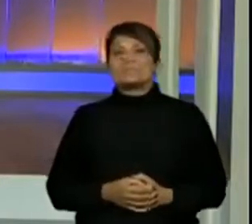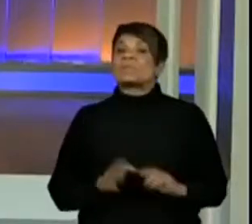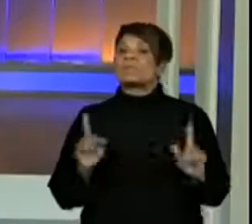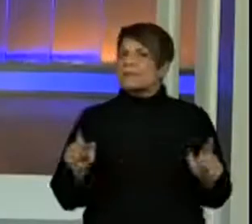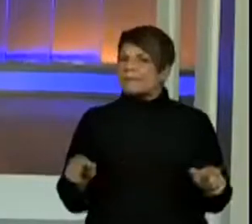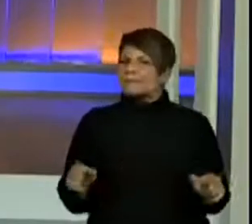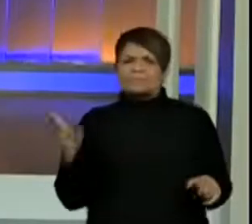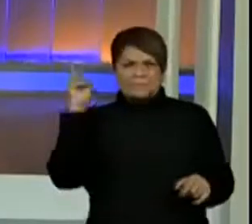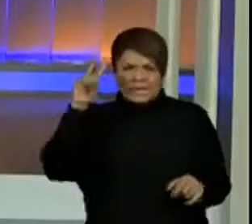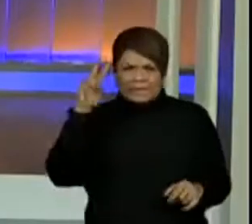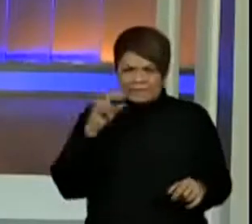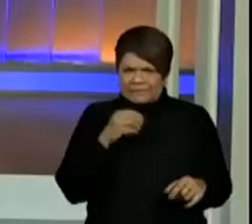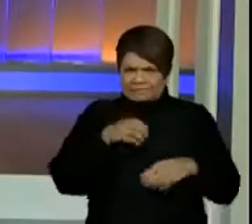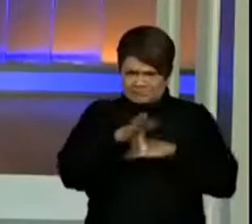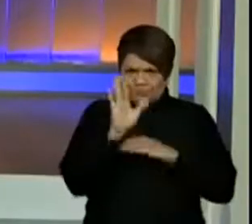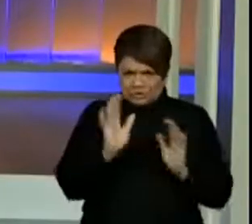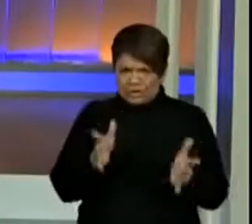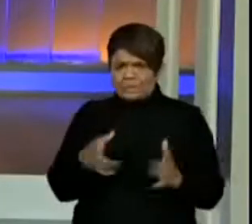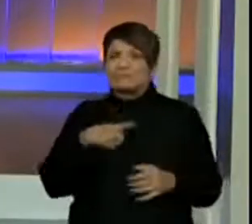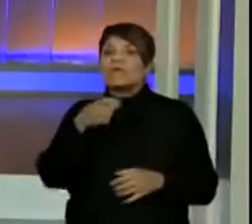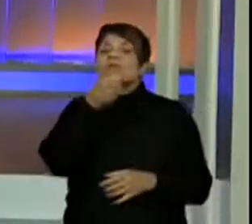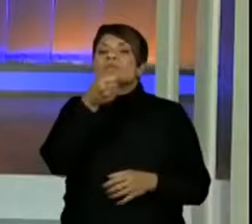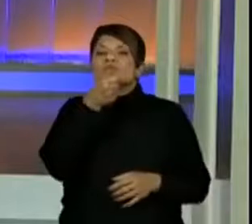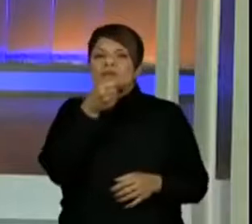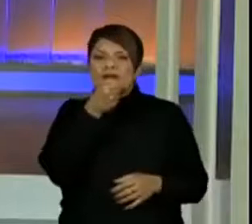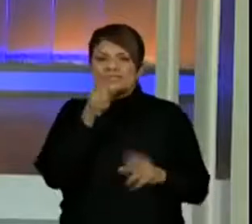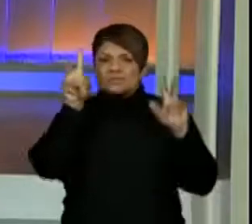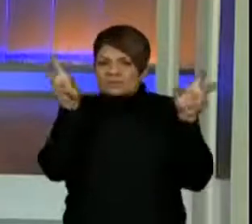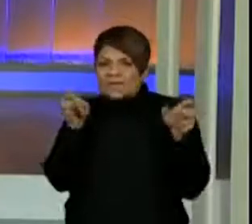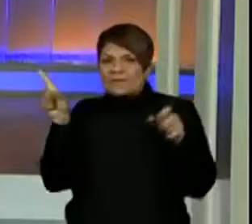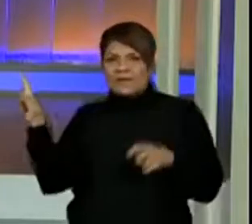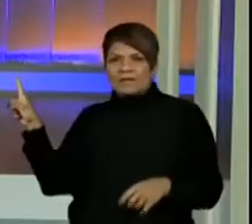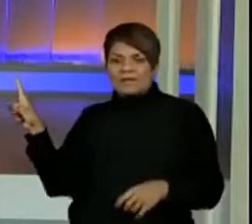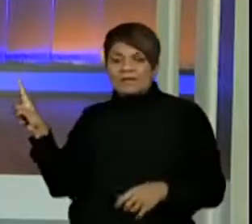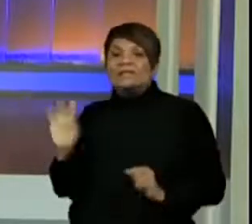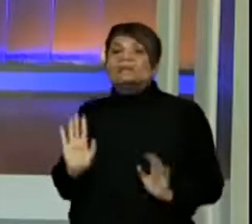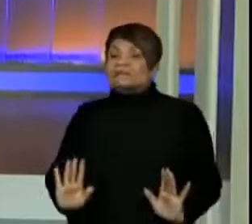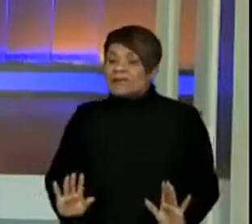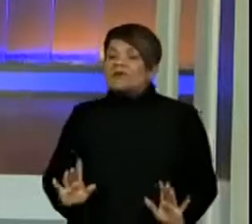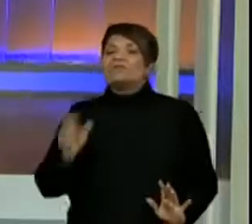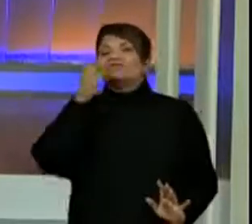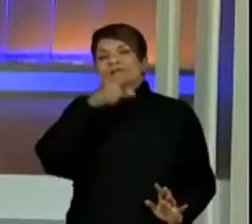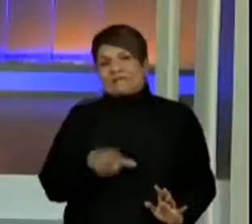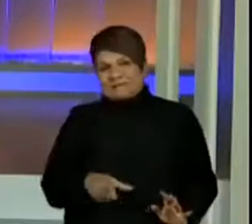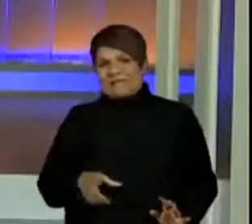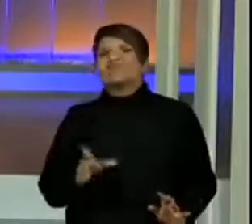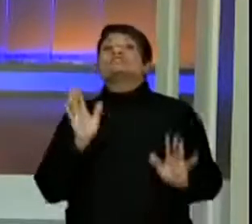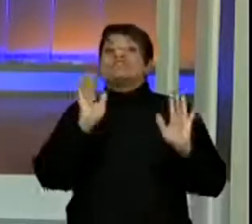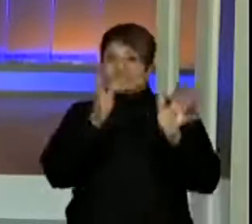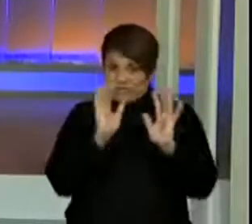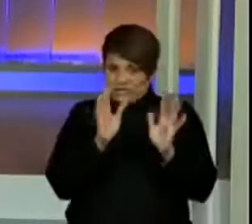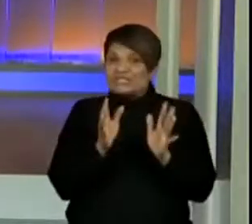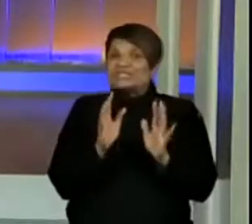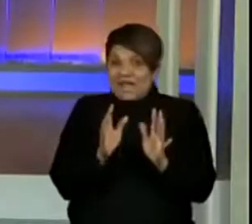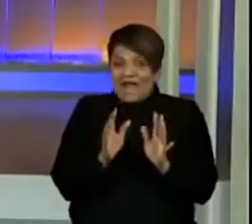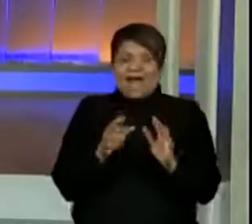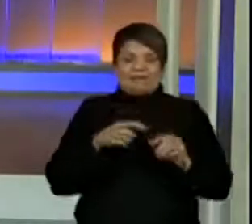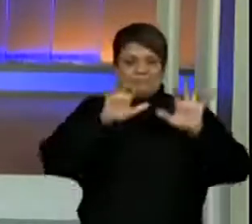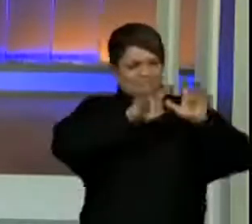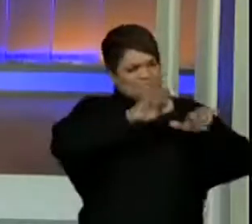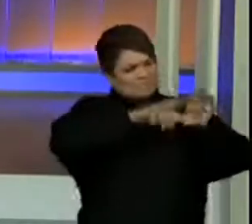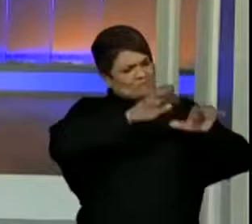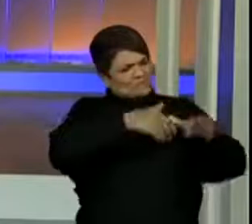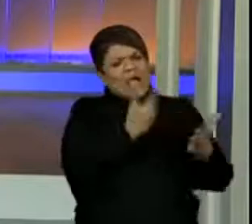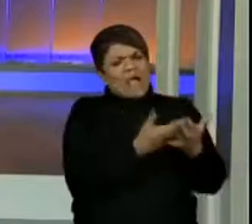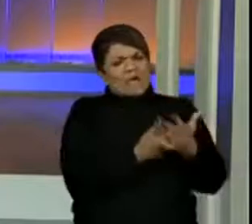Lembra que eu falei que nós tivemos uma reportagem sobre isso? E foi engraçado que quando eu já tinha feito essa aula e aí